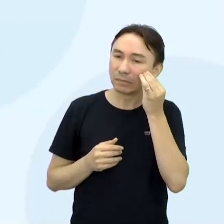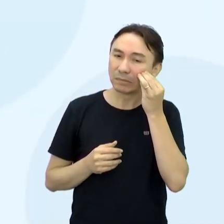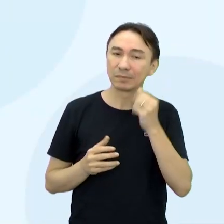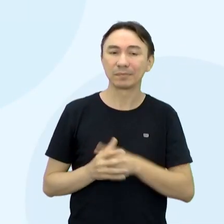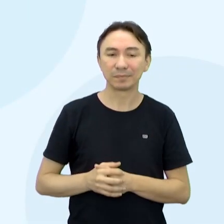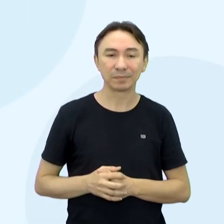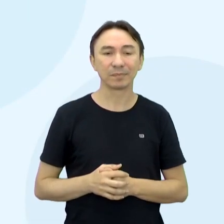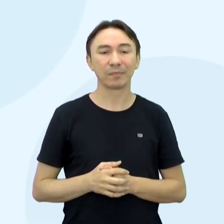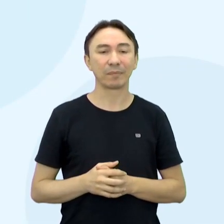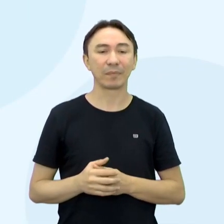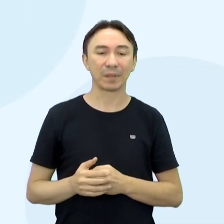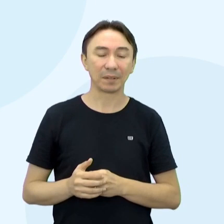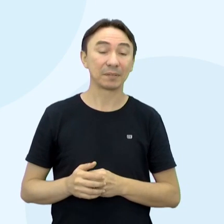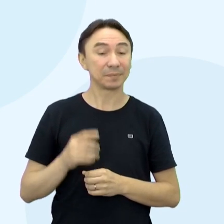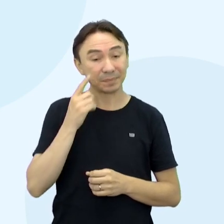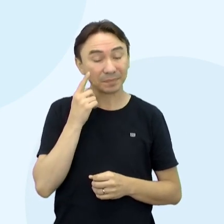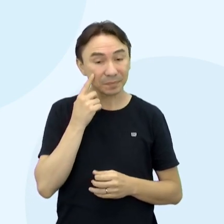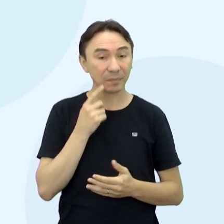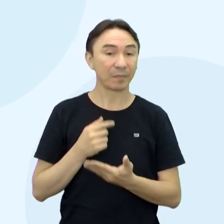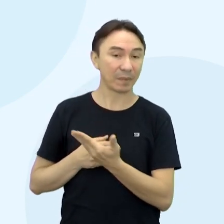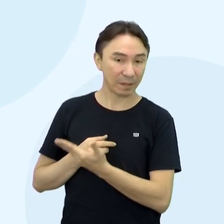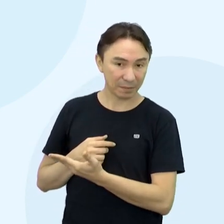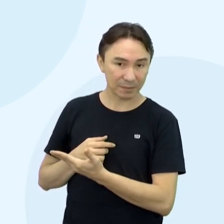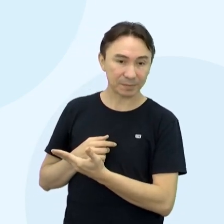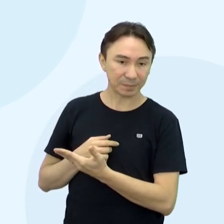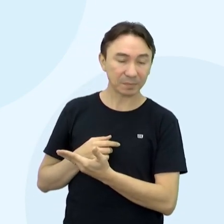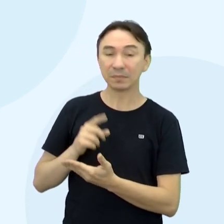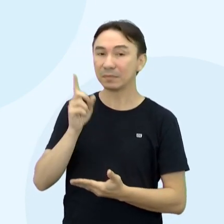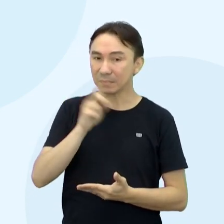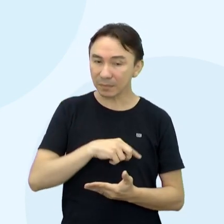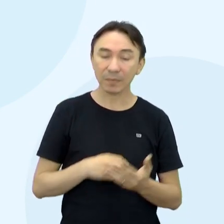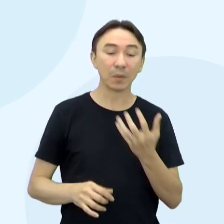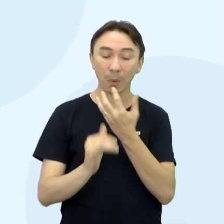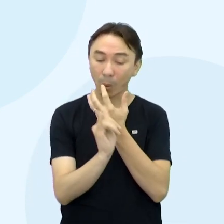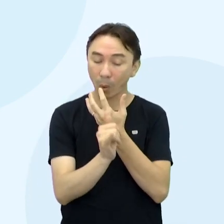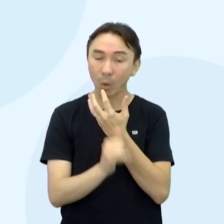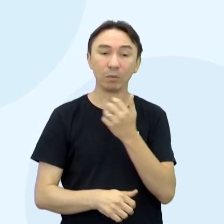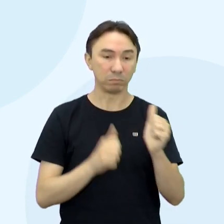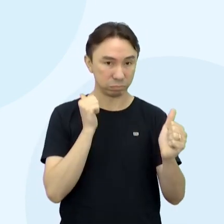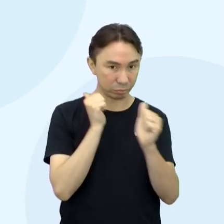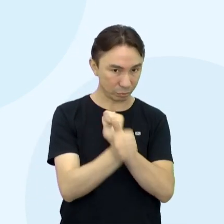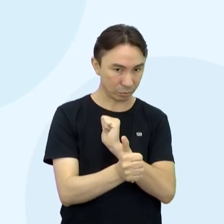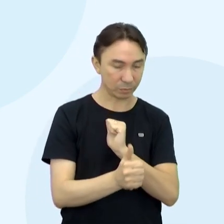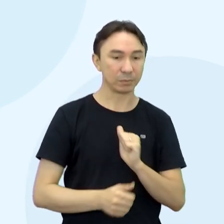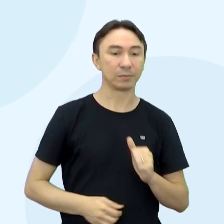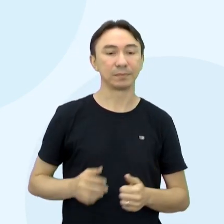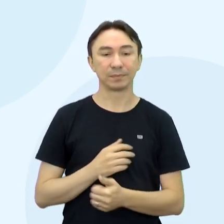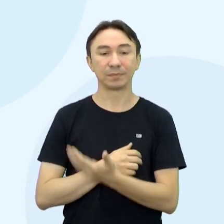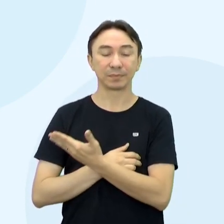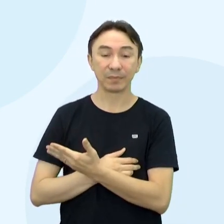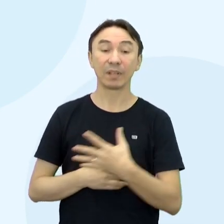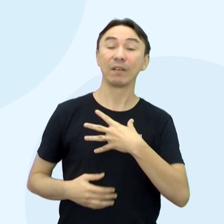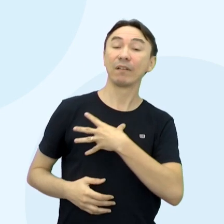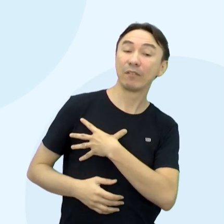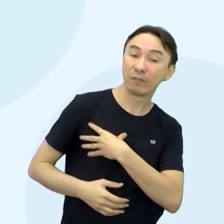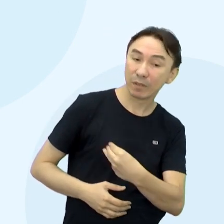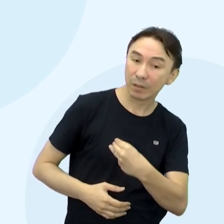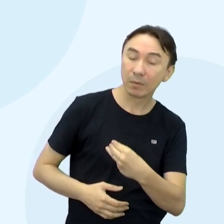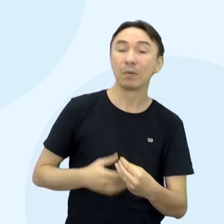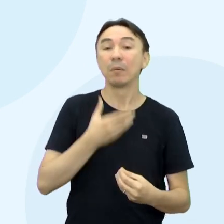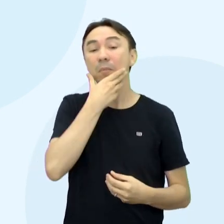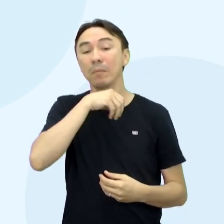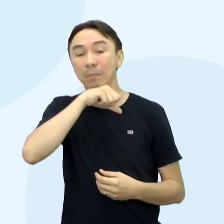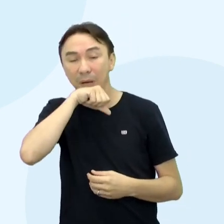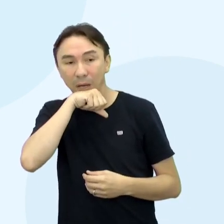certinho Então vamos lá Vamos lá gente A crônica esportiva que eu escrevi pra professora Mara Pra essa aula Filho, pai, rivalidade à